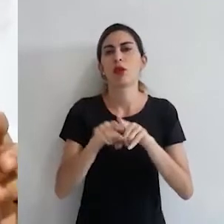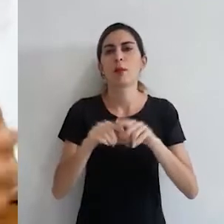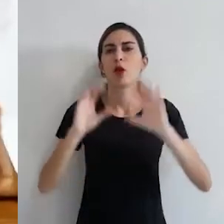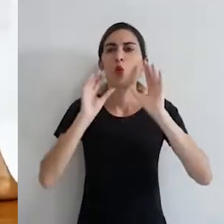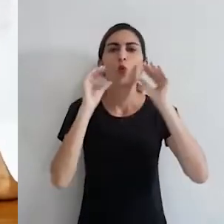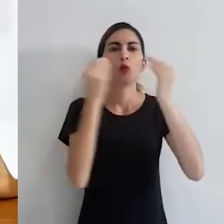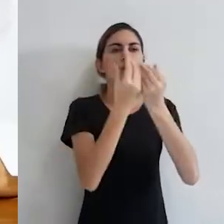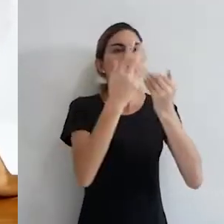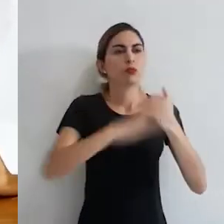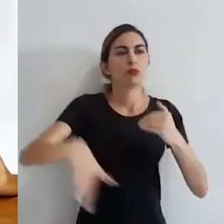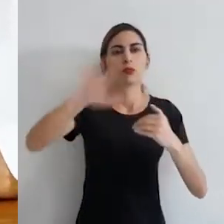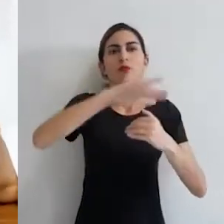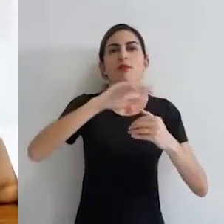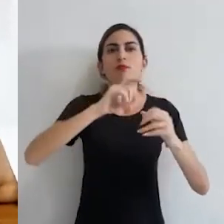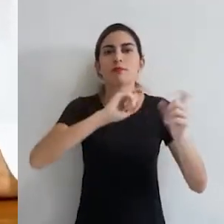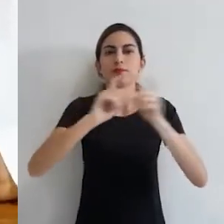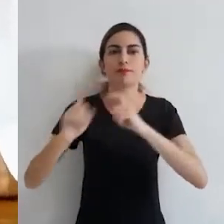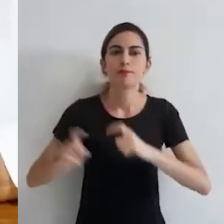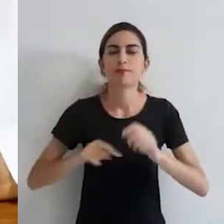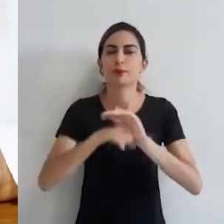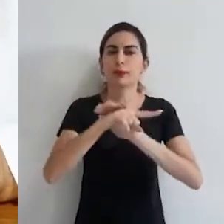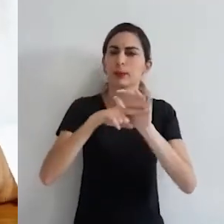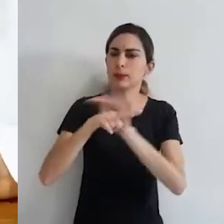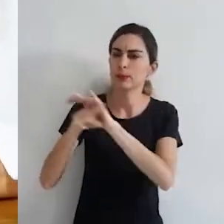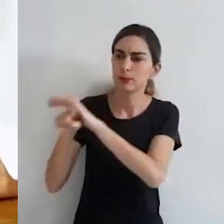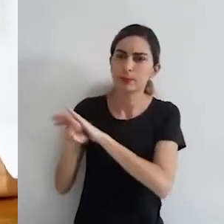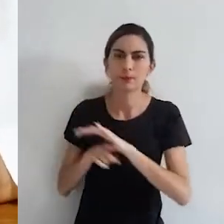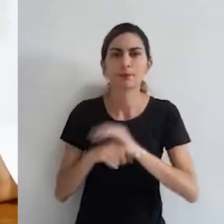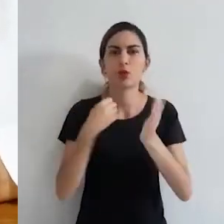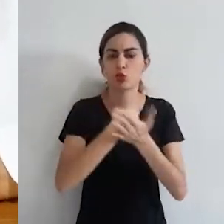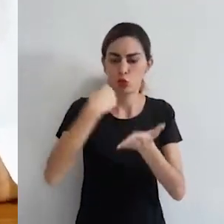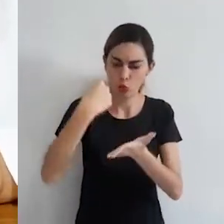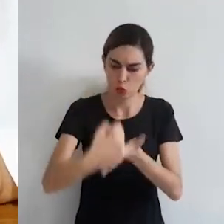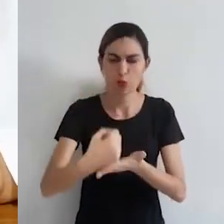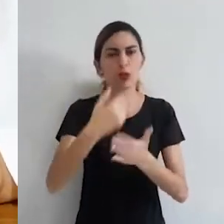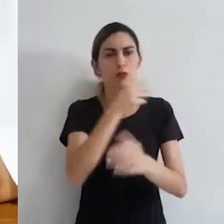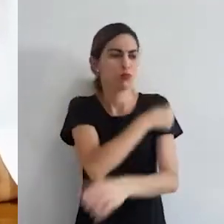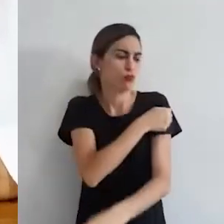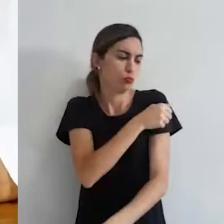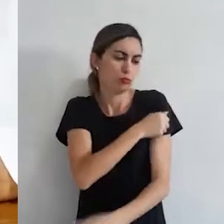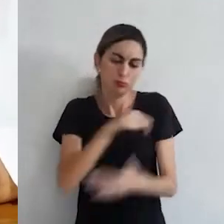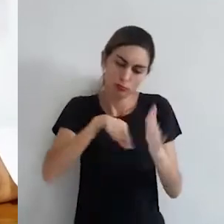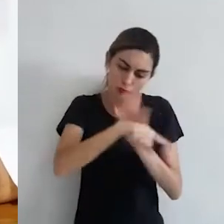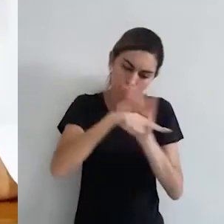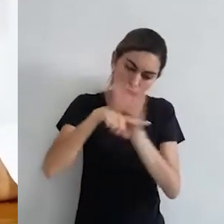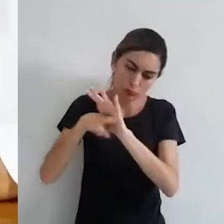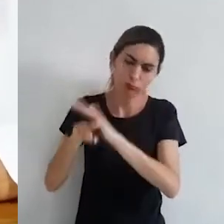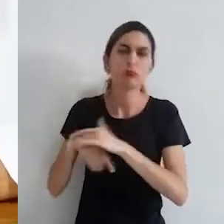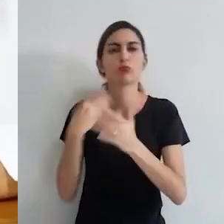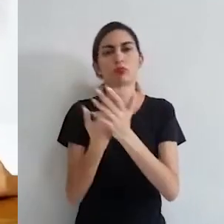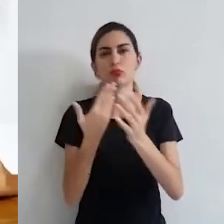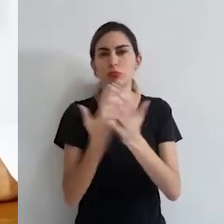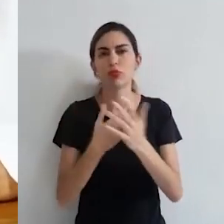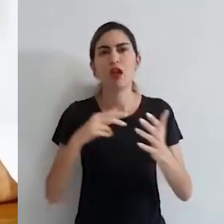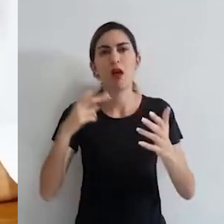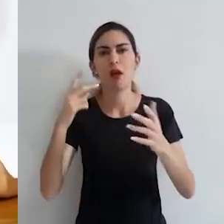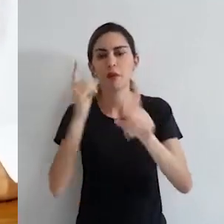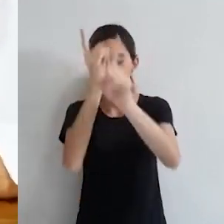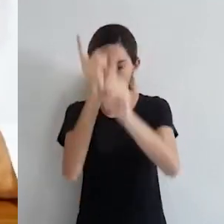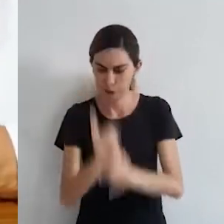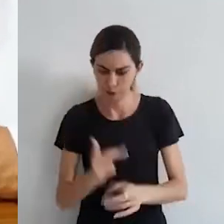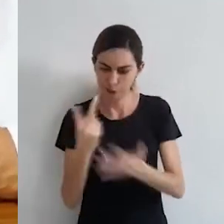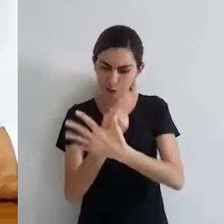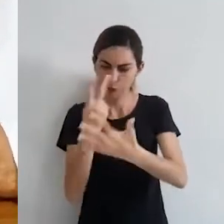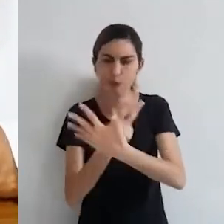comunidade, realizar análises criteriosas dos documentos dos estudantes e verificar possíveis irregularidades